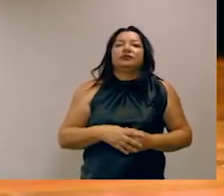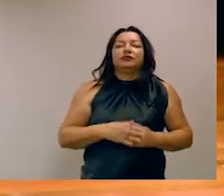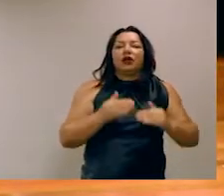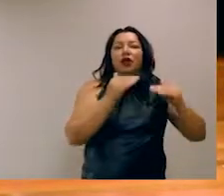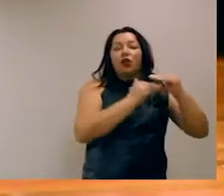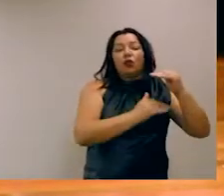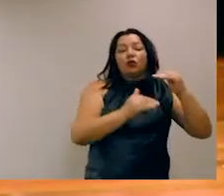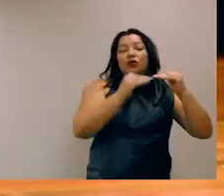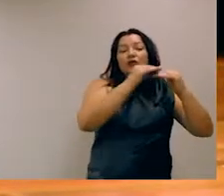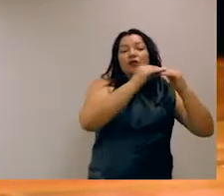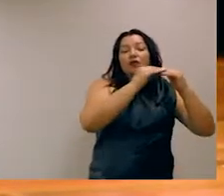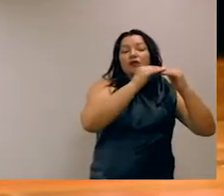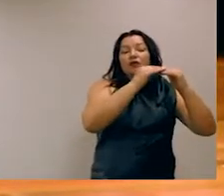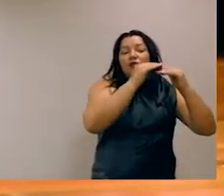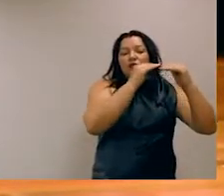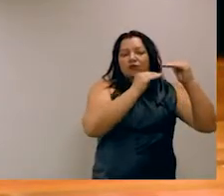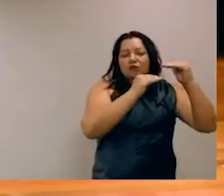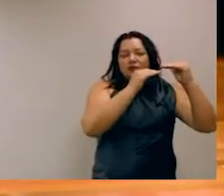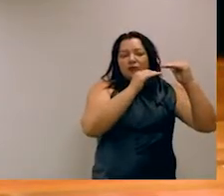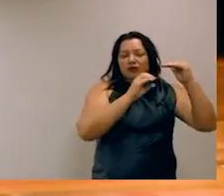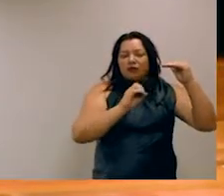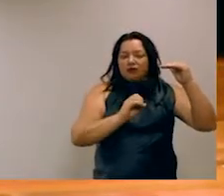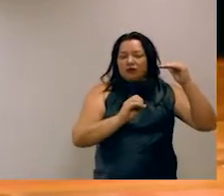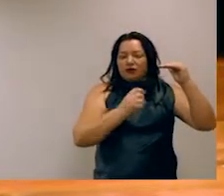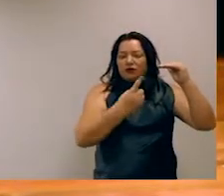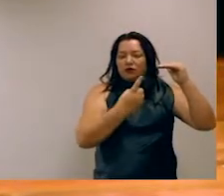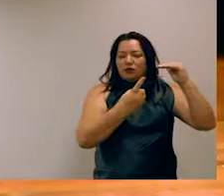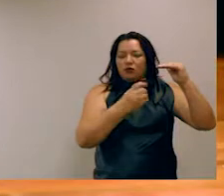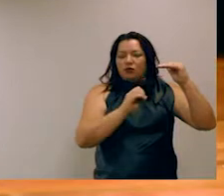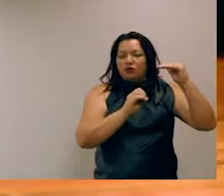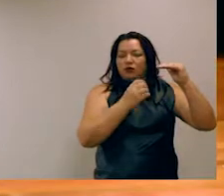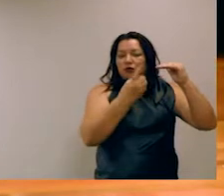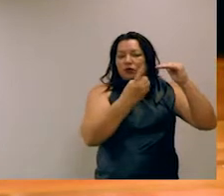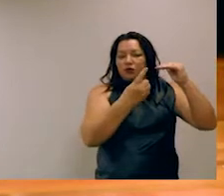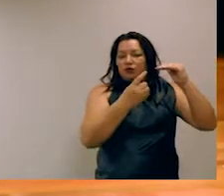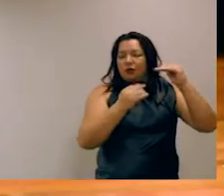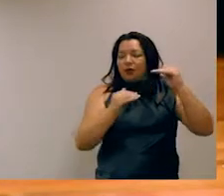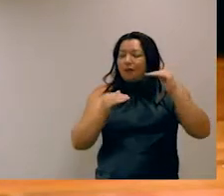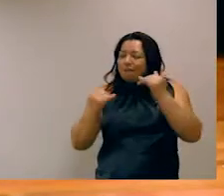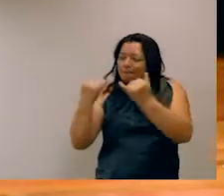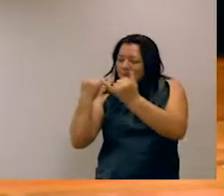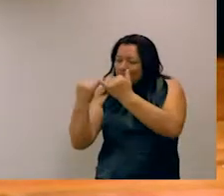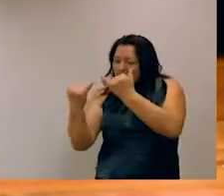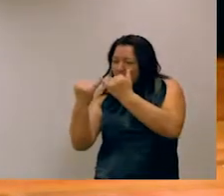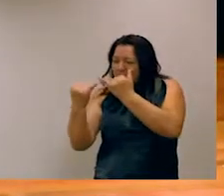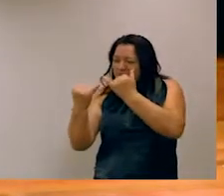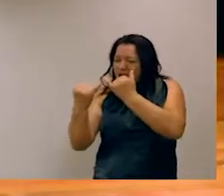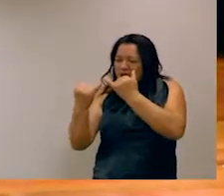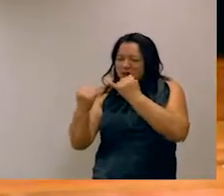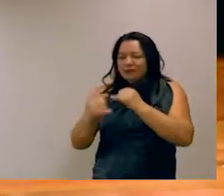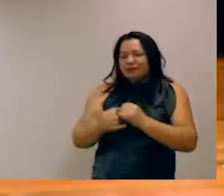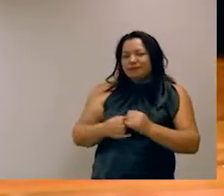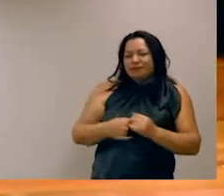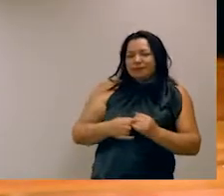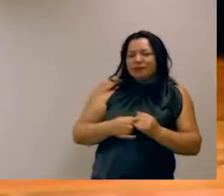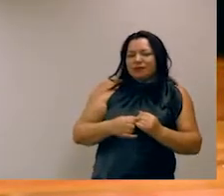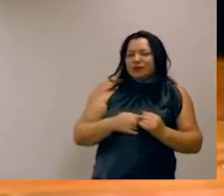similaridade. Será uma escala de zero a um, você vai dizer isso aqui é 20% similar ou isso aqui é 80% similar.